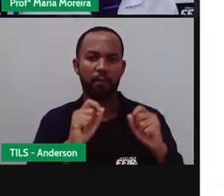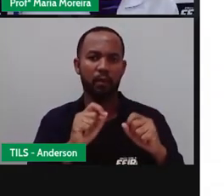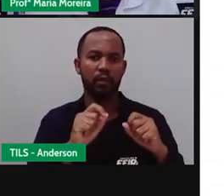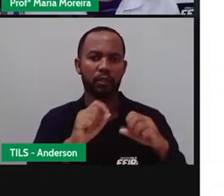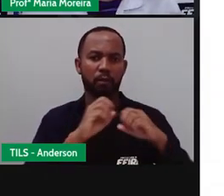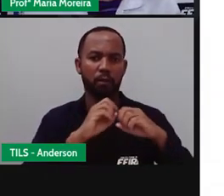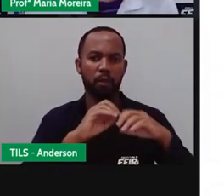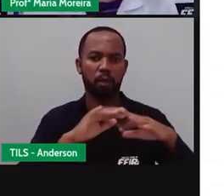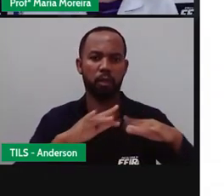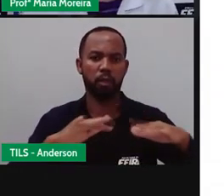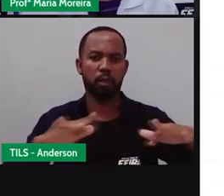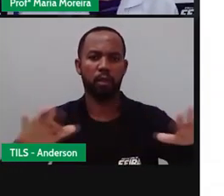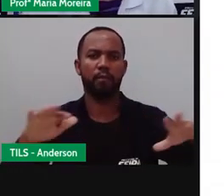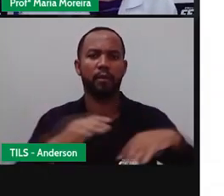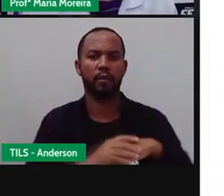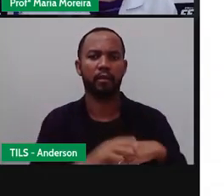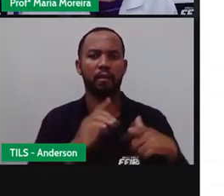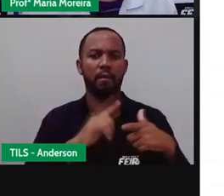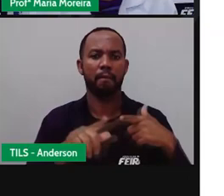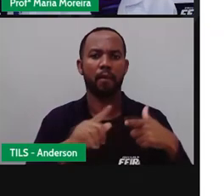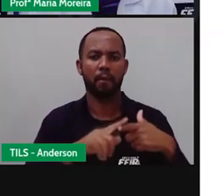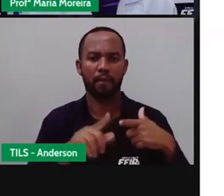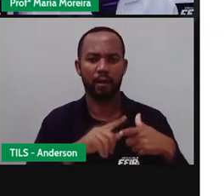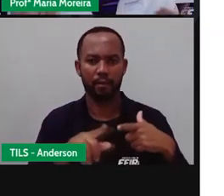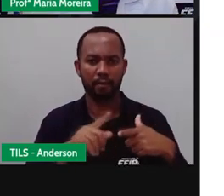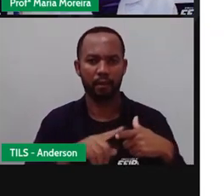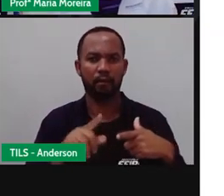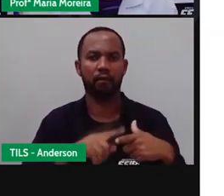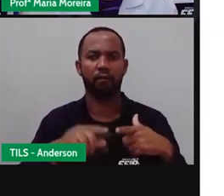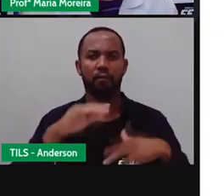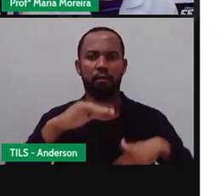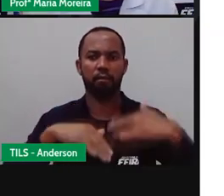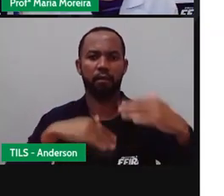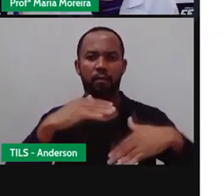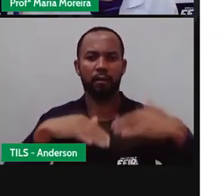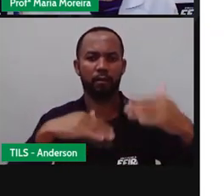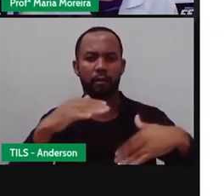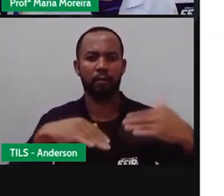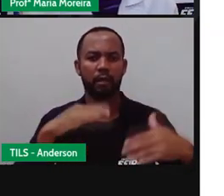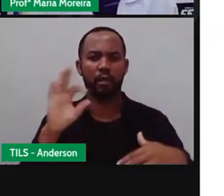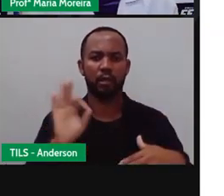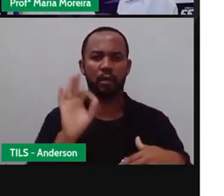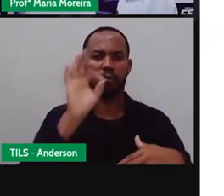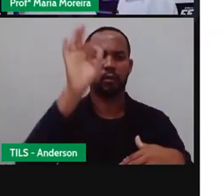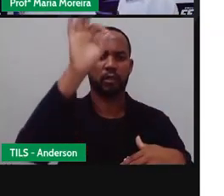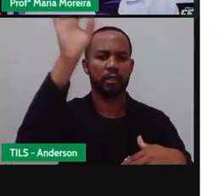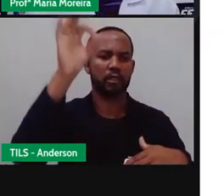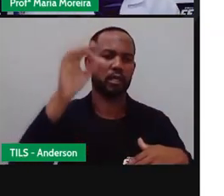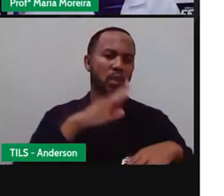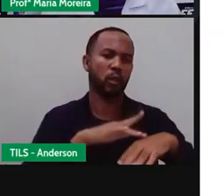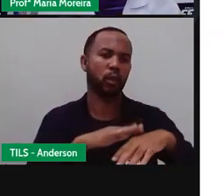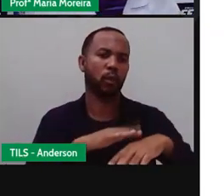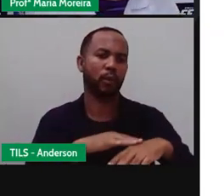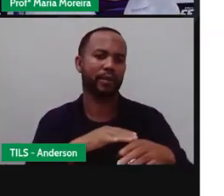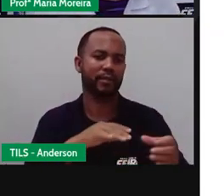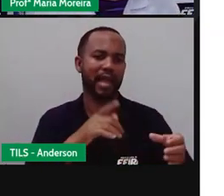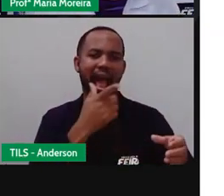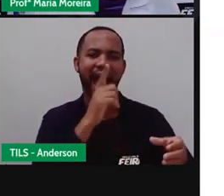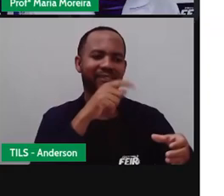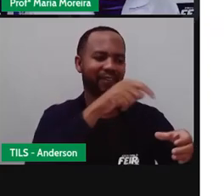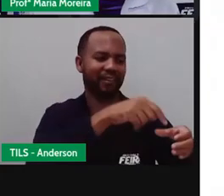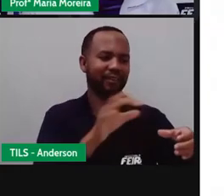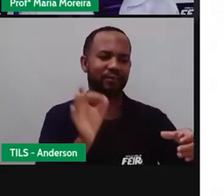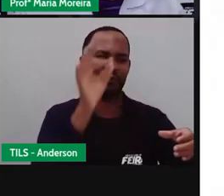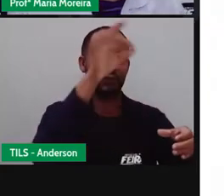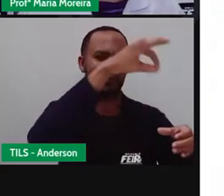água. E essa água aí pode facilitar o quê? No criador do mosquito da dengue. E aí a gente vai ter epidemias.